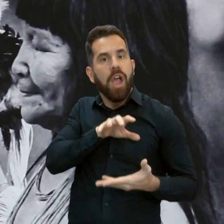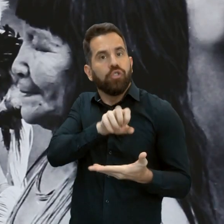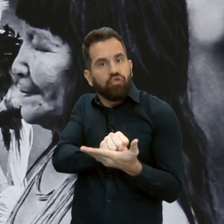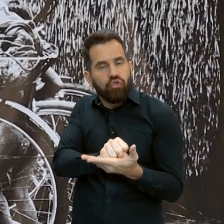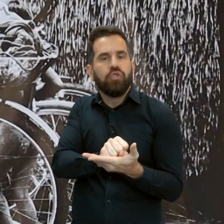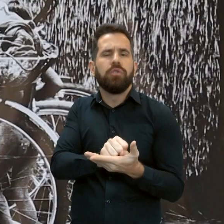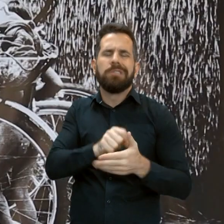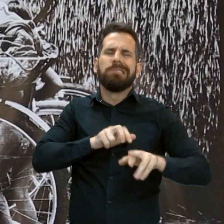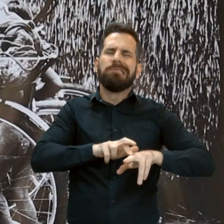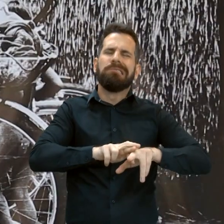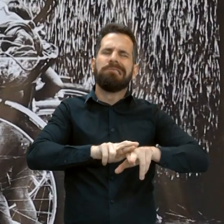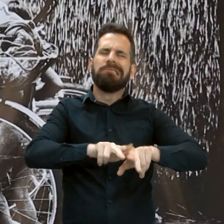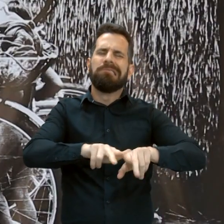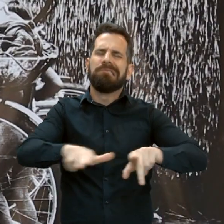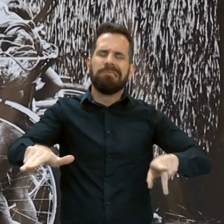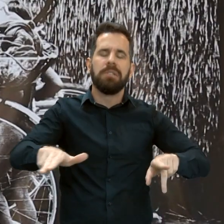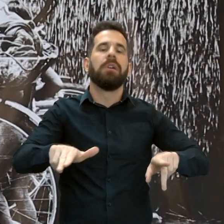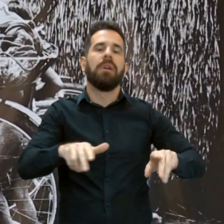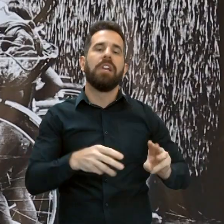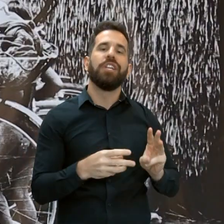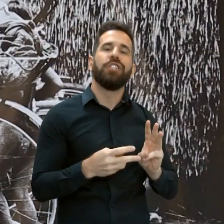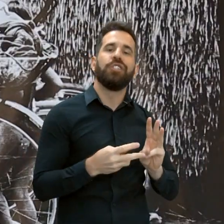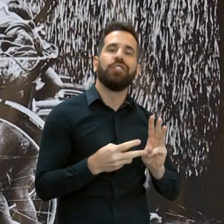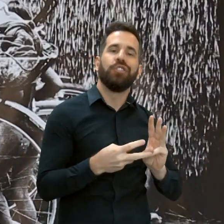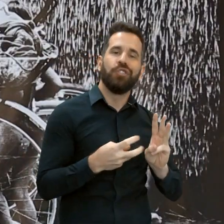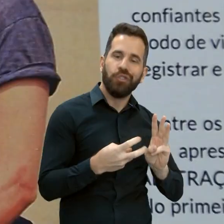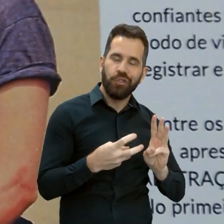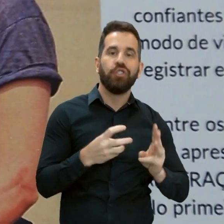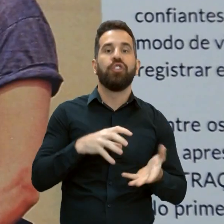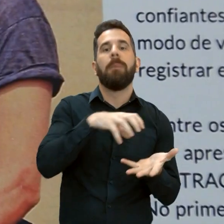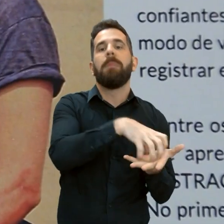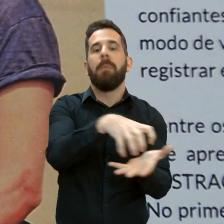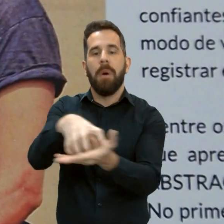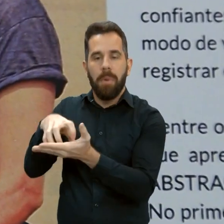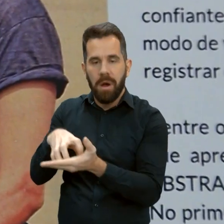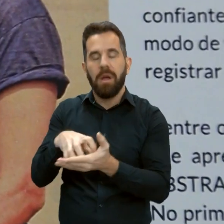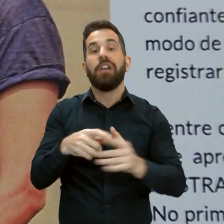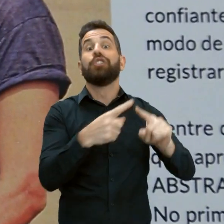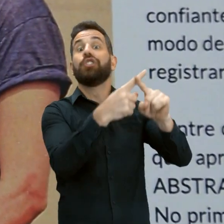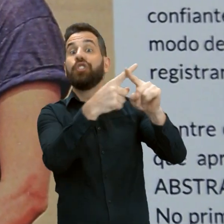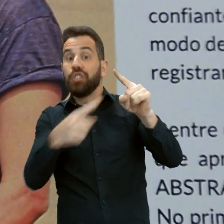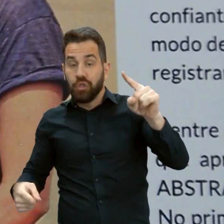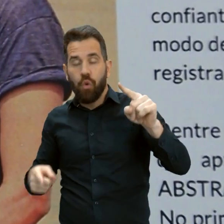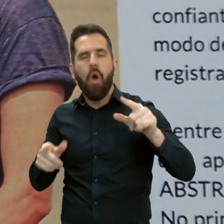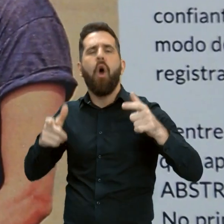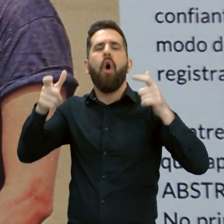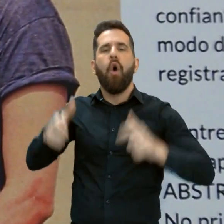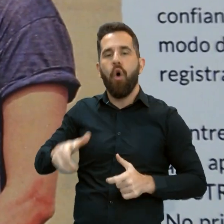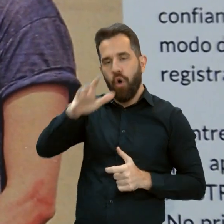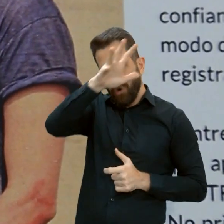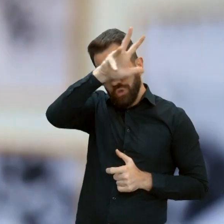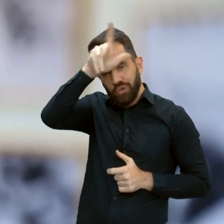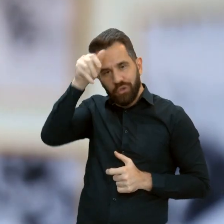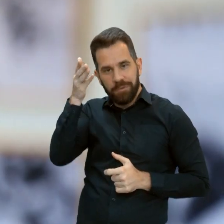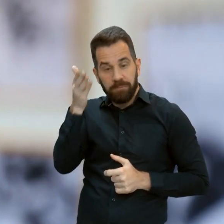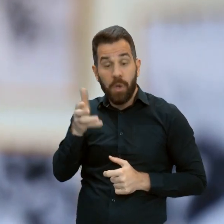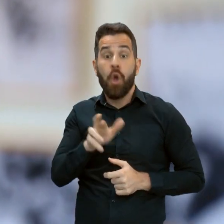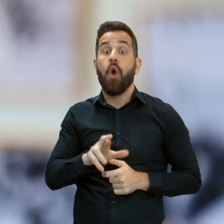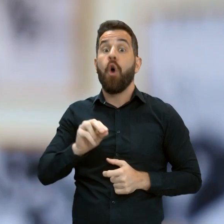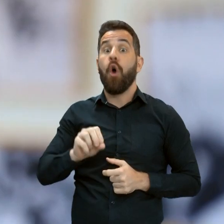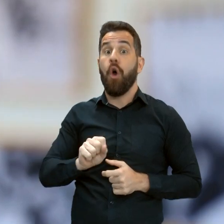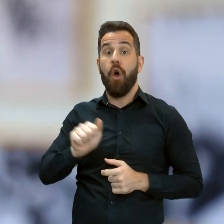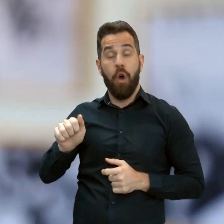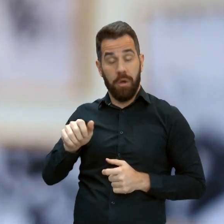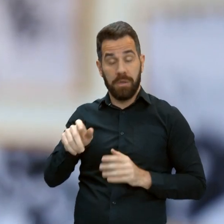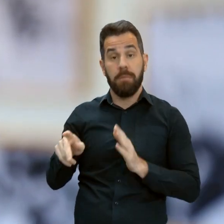Xingu, terra indígena localizada no Mato Grosso. Os registros foram feitos por Rosa Berardo, professora da